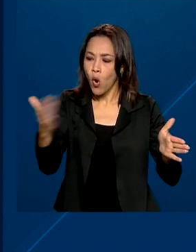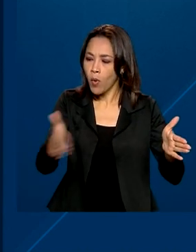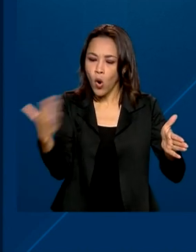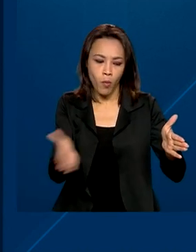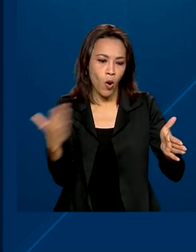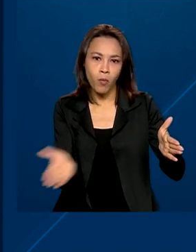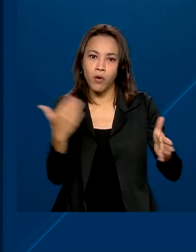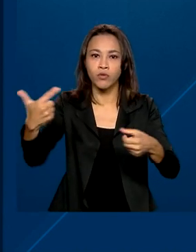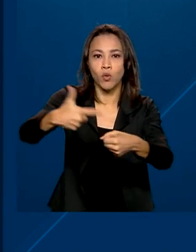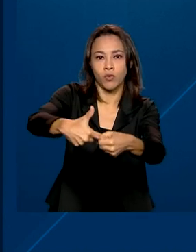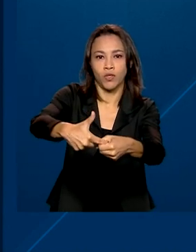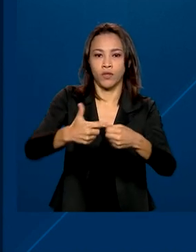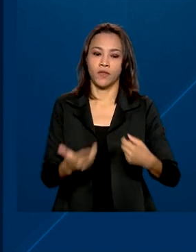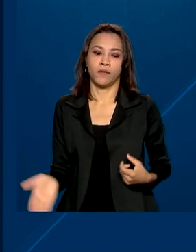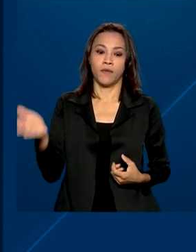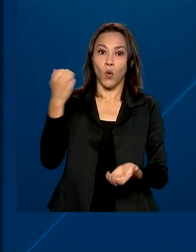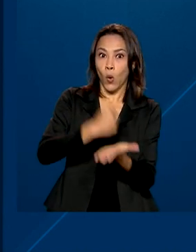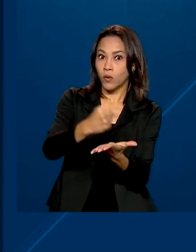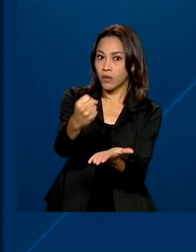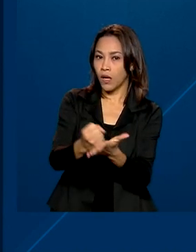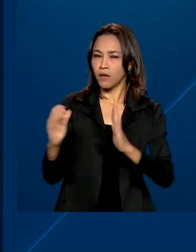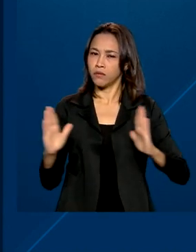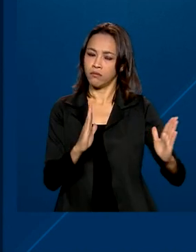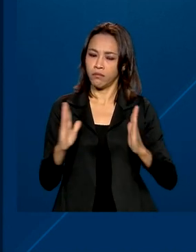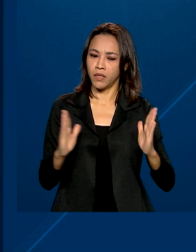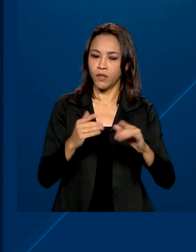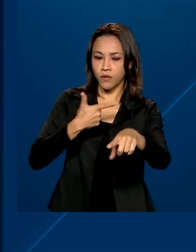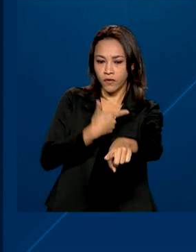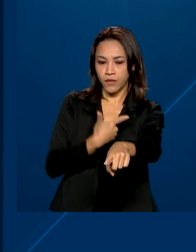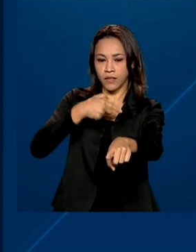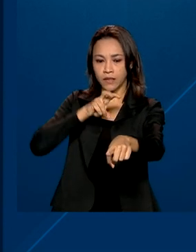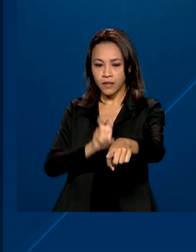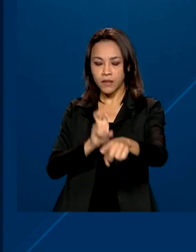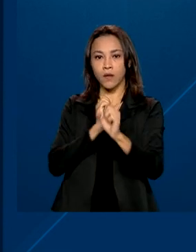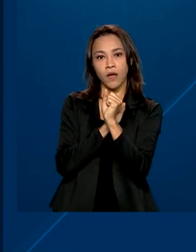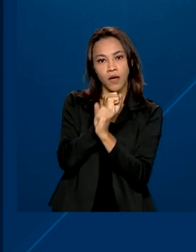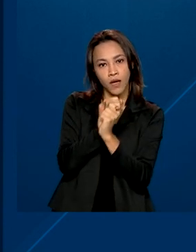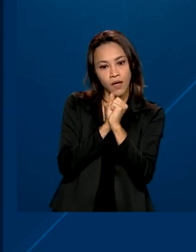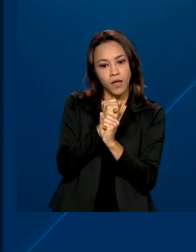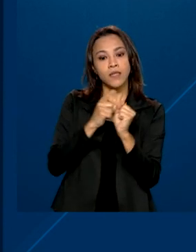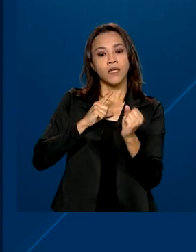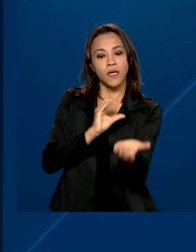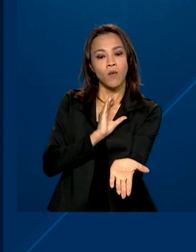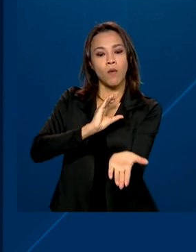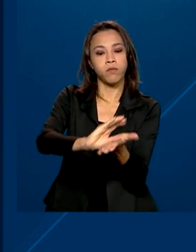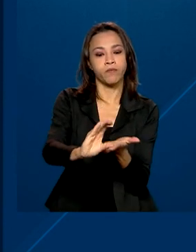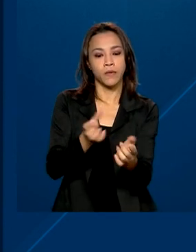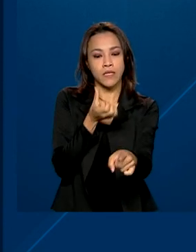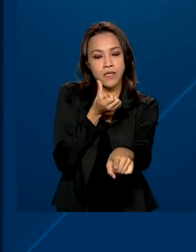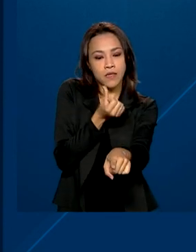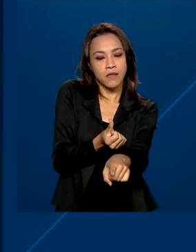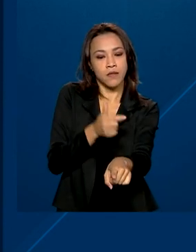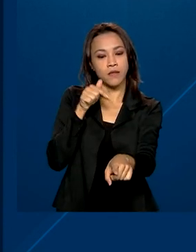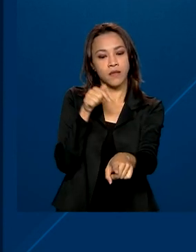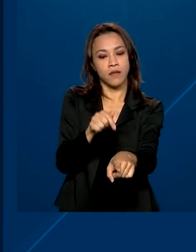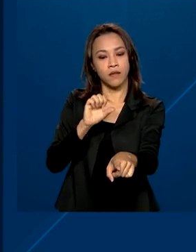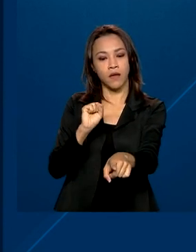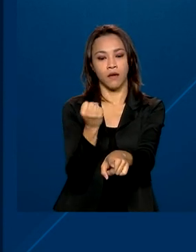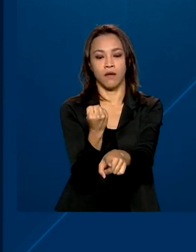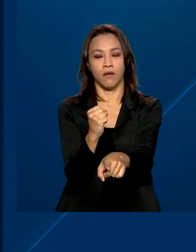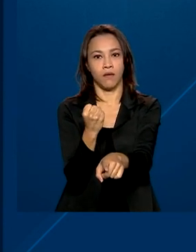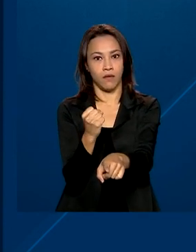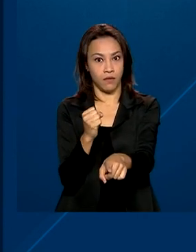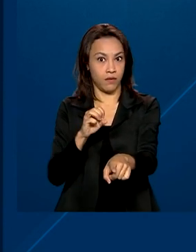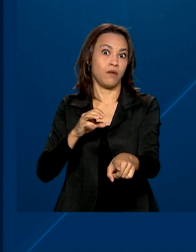combustíveis. O contrato, com duração de 25 anos, prevê investimentos de cerca de 670